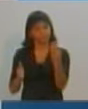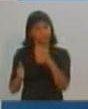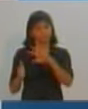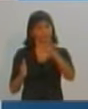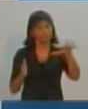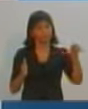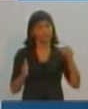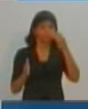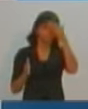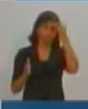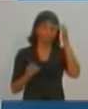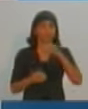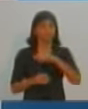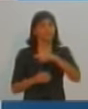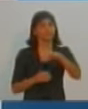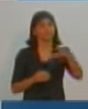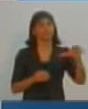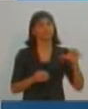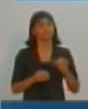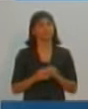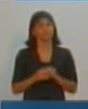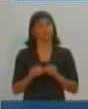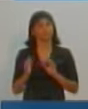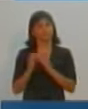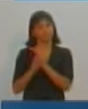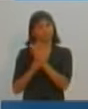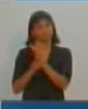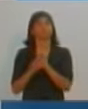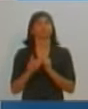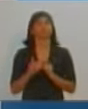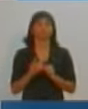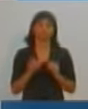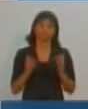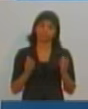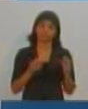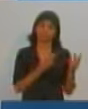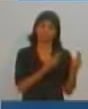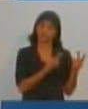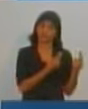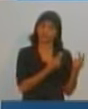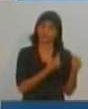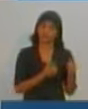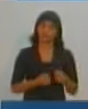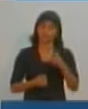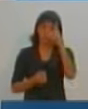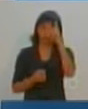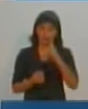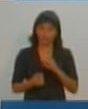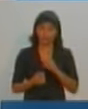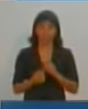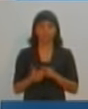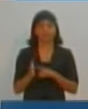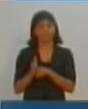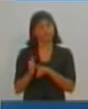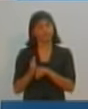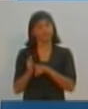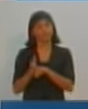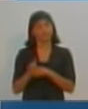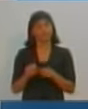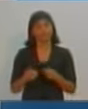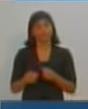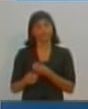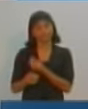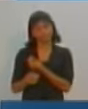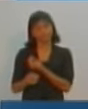É fundamental que a gente possa ter, numa cidade que quer ser igualitária e justa, um atendimento de proteção